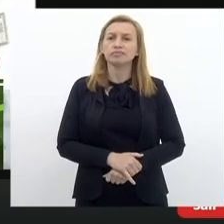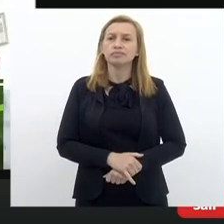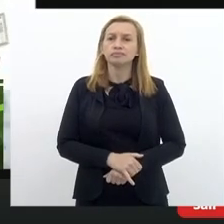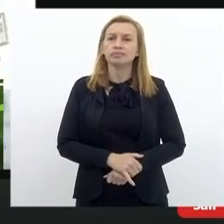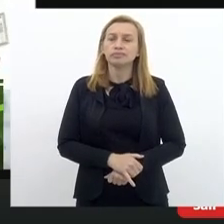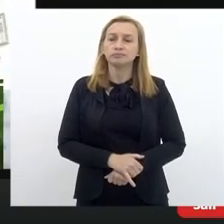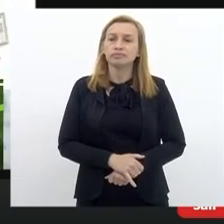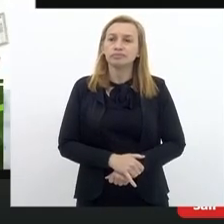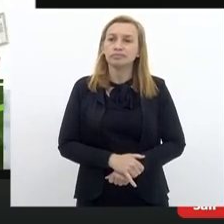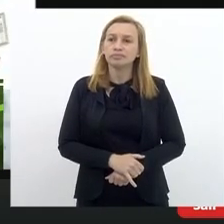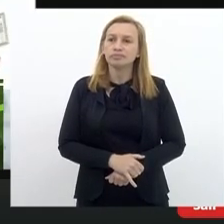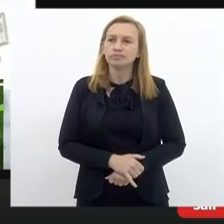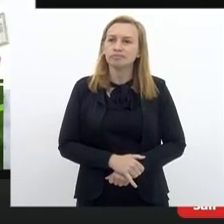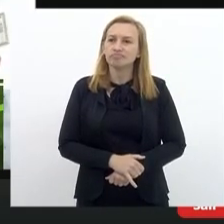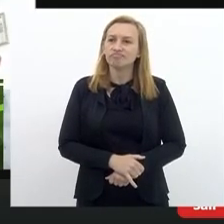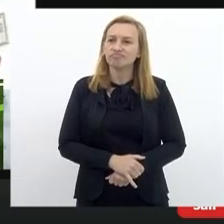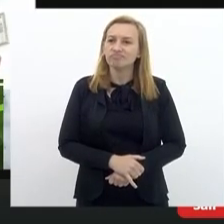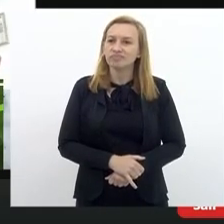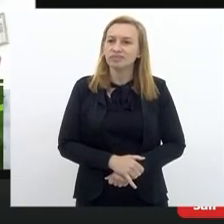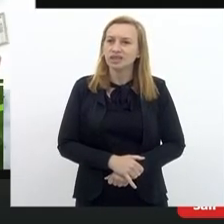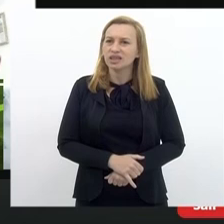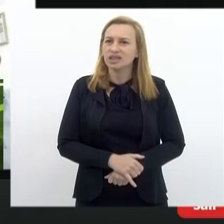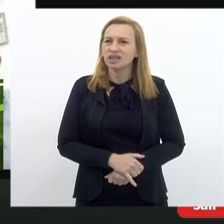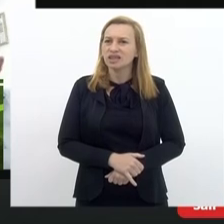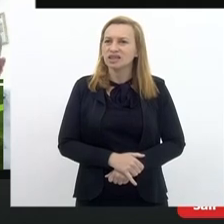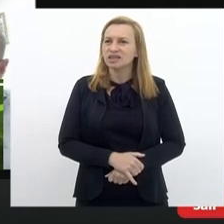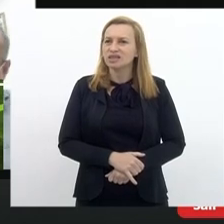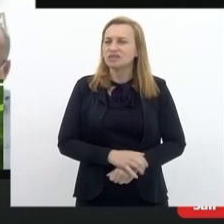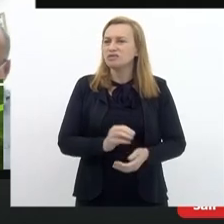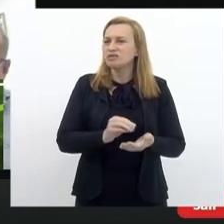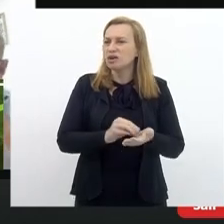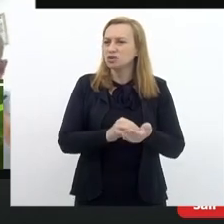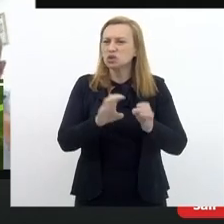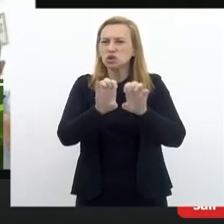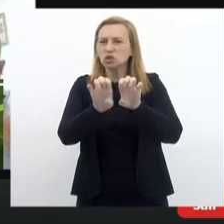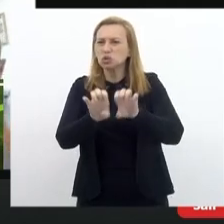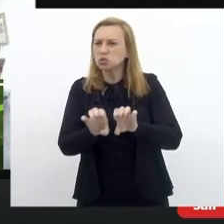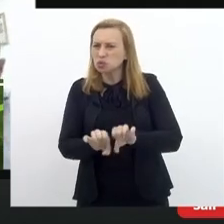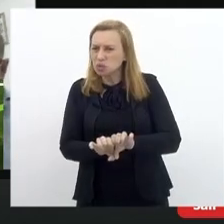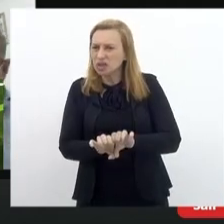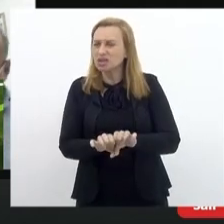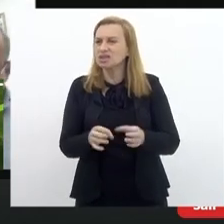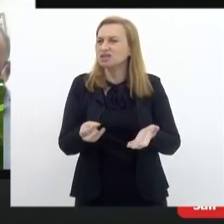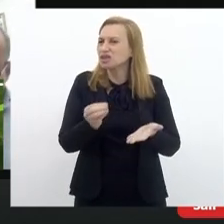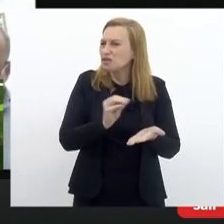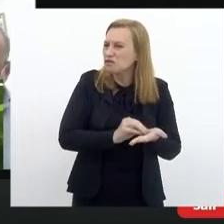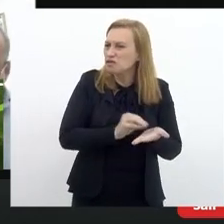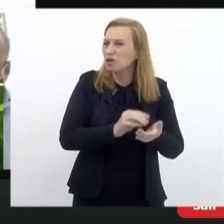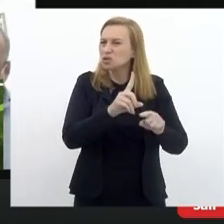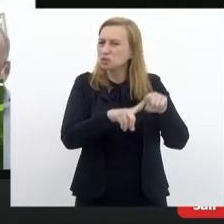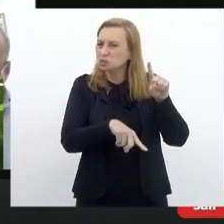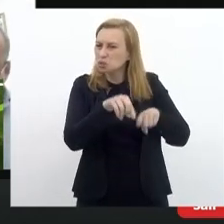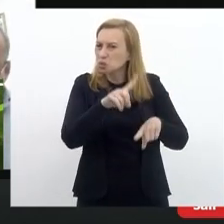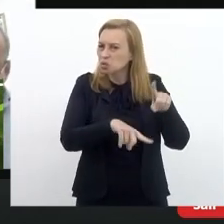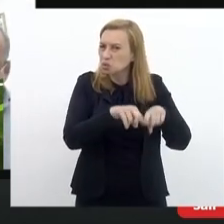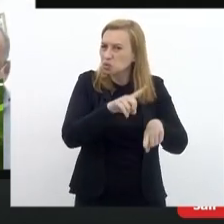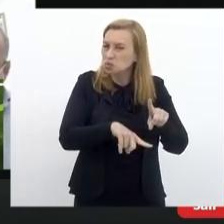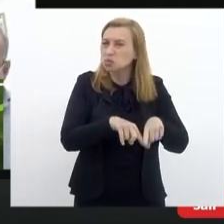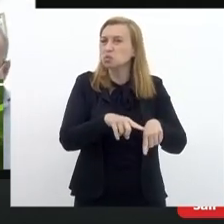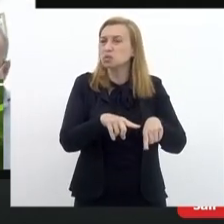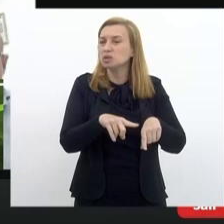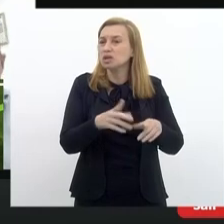esse caos estrutural das goteiras, da falta de material, isso